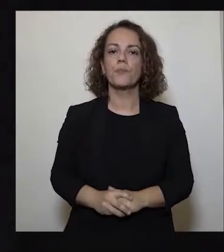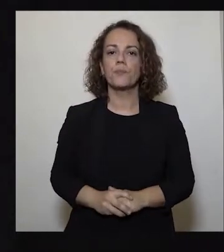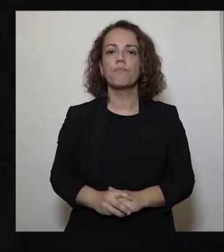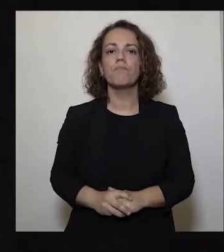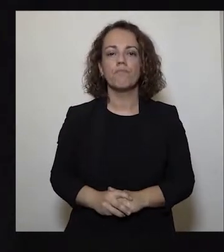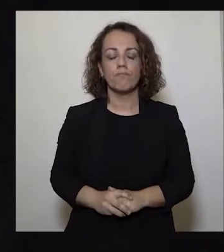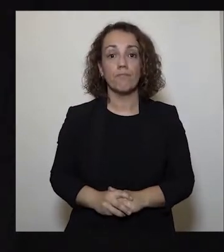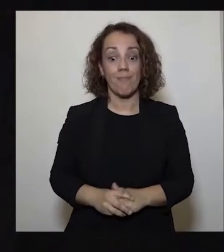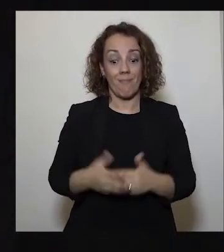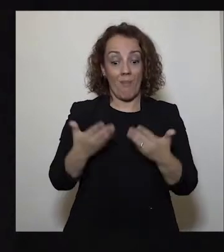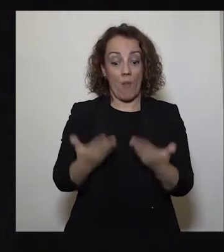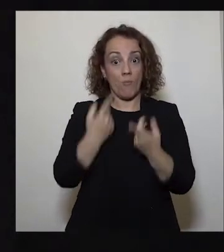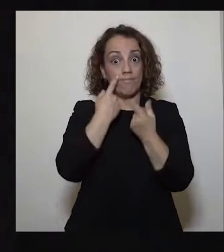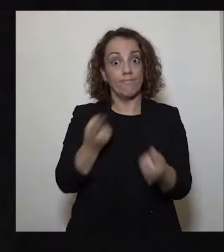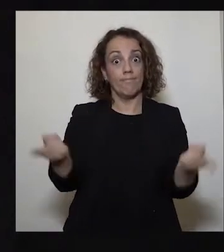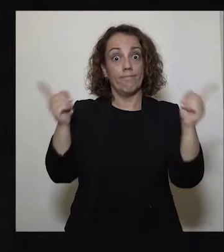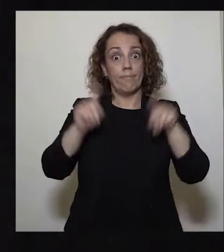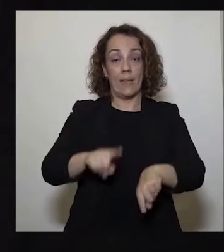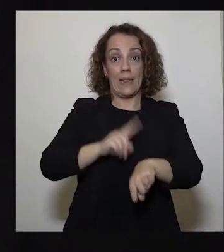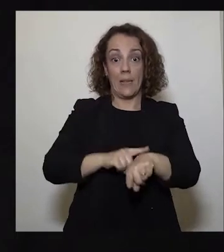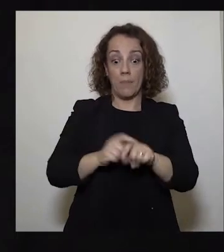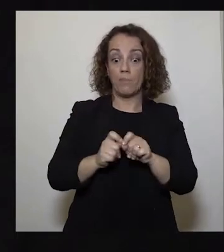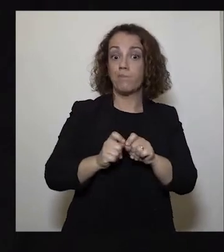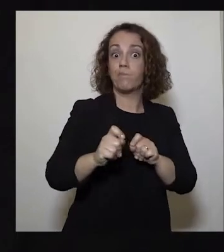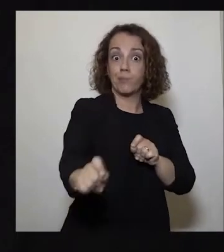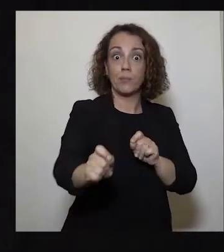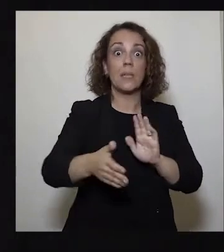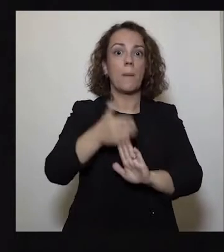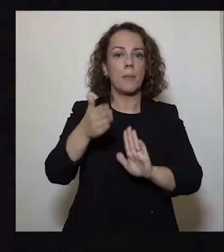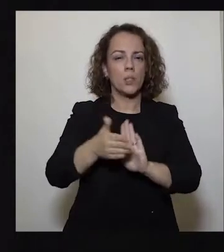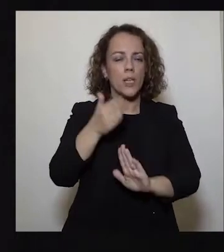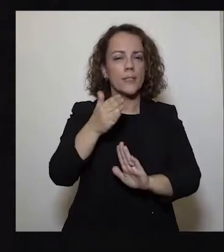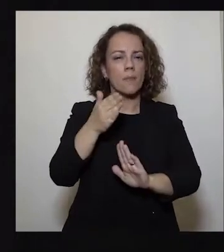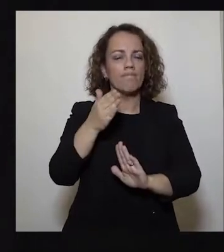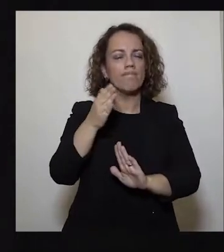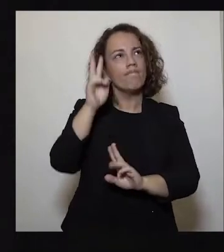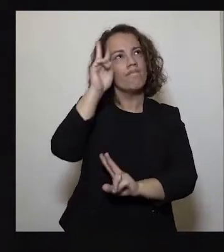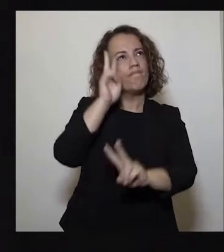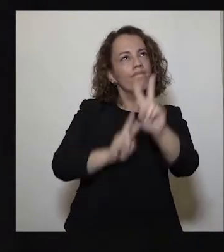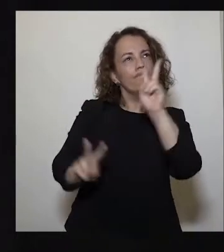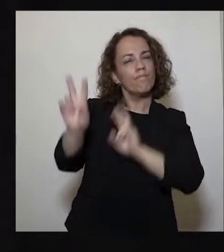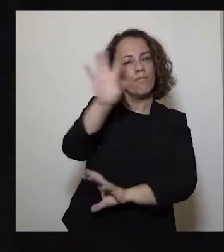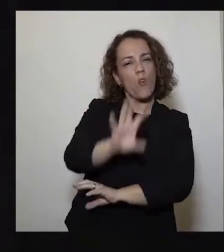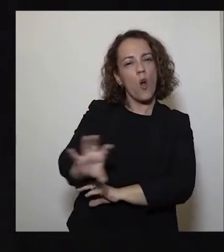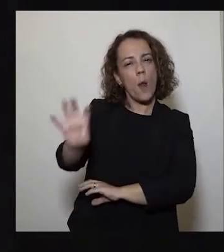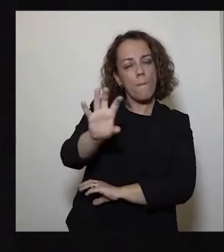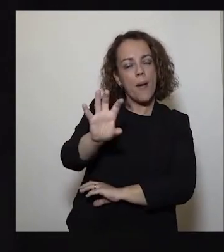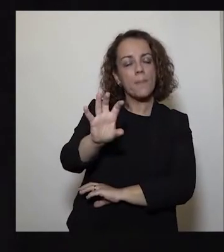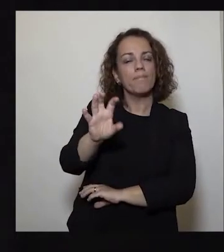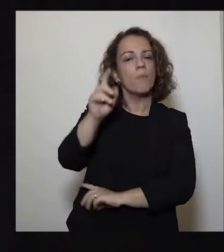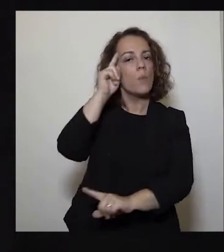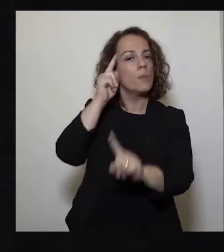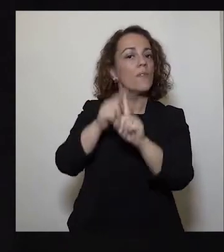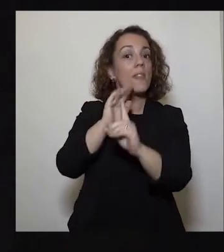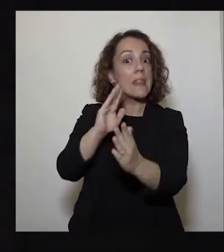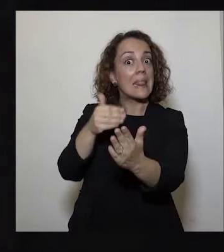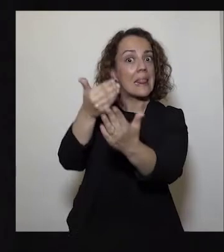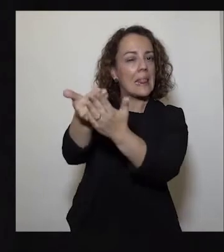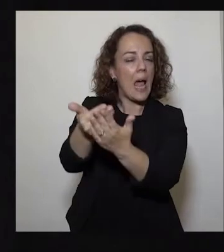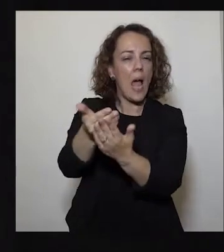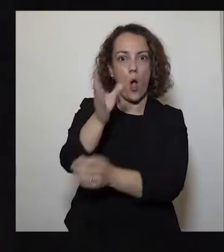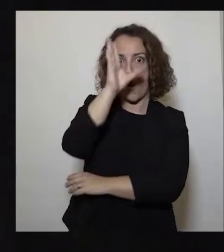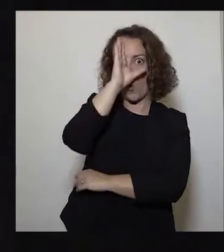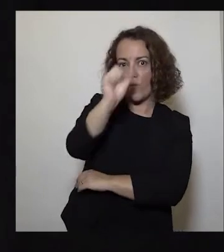A presente renovação do Estado de Emergência está pensada de tal modo que dá tempo e espaço ao